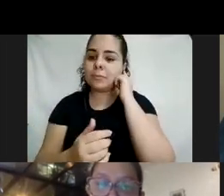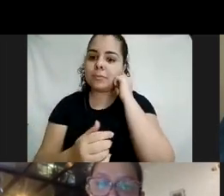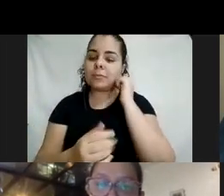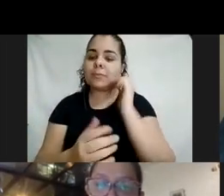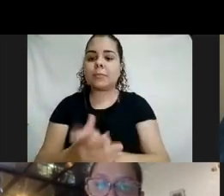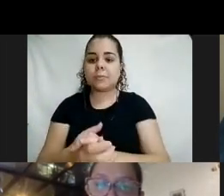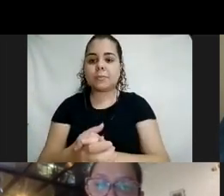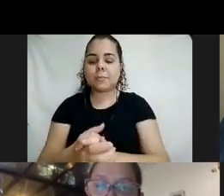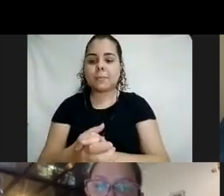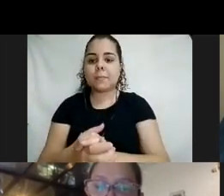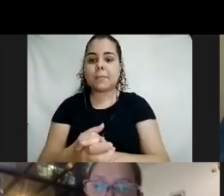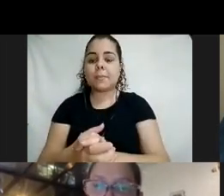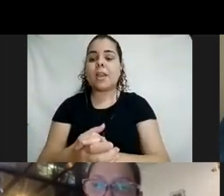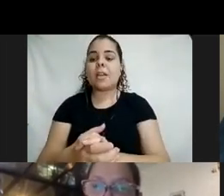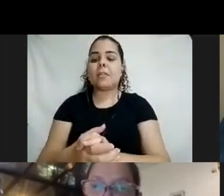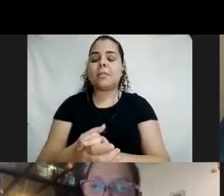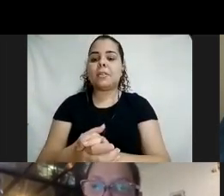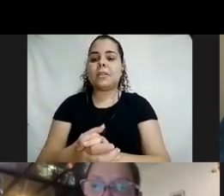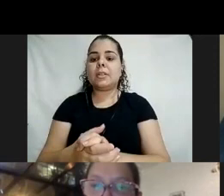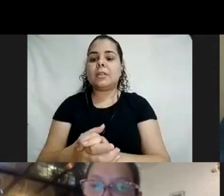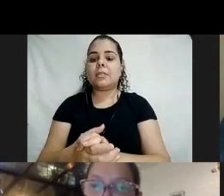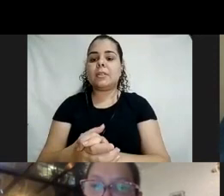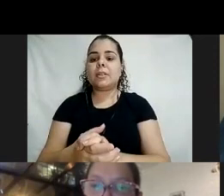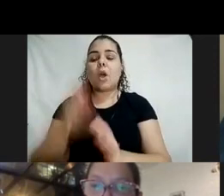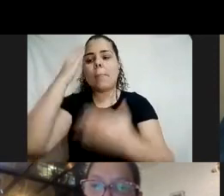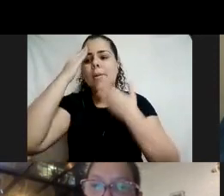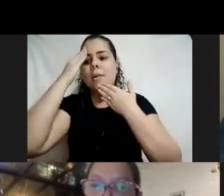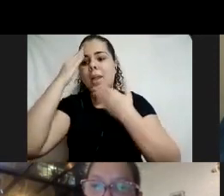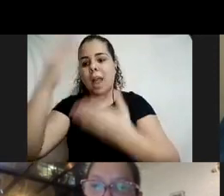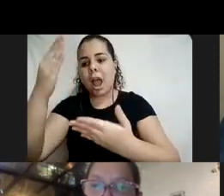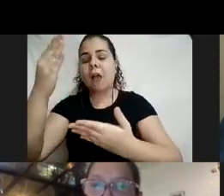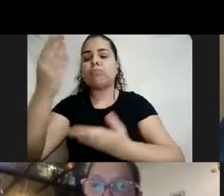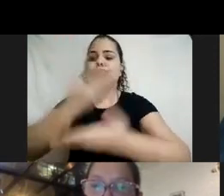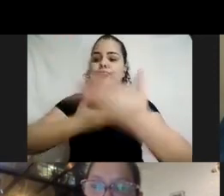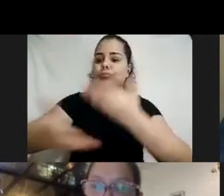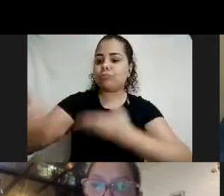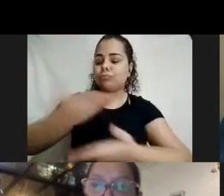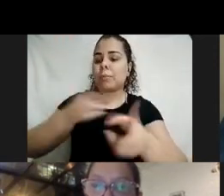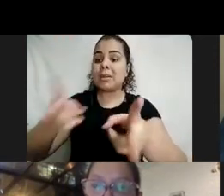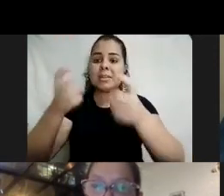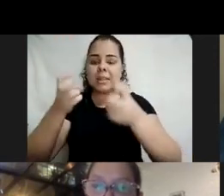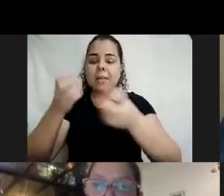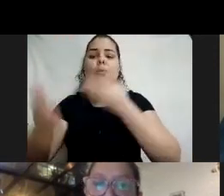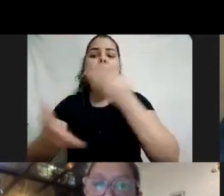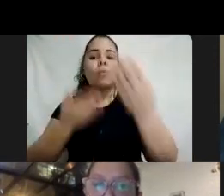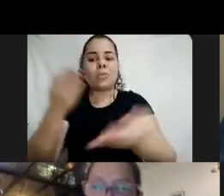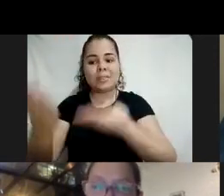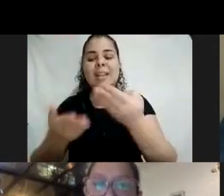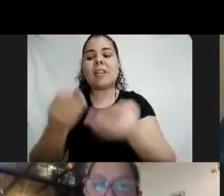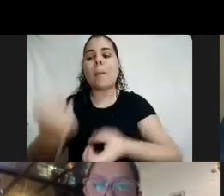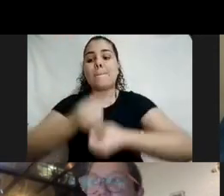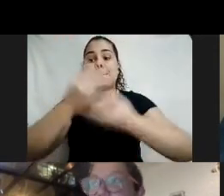comentário da Cláudia. Obrigada pela partilha. Percebemos o cuidado com a produção desses materiais. Foi muito cuidado mesmo, Cláudia.